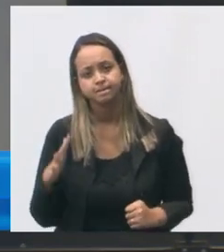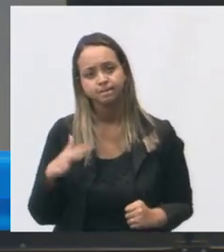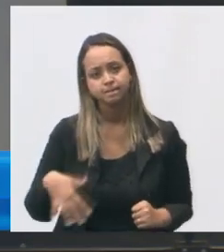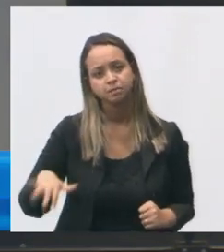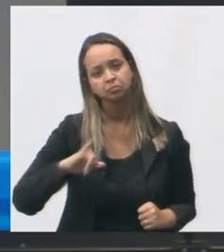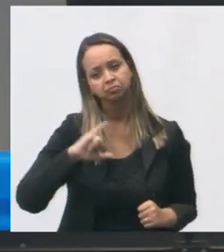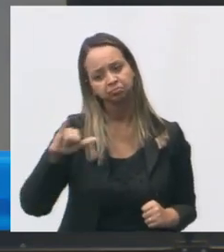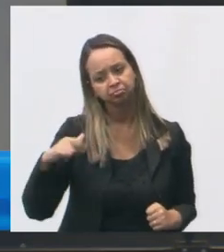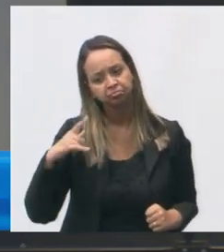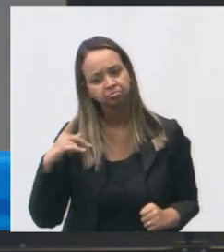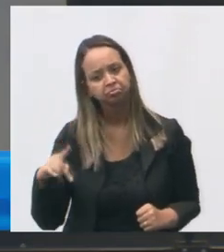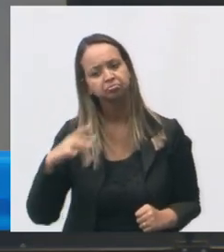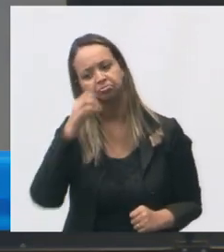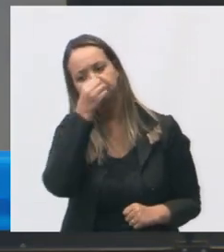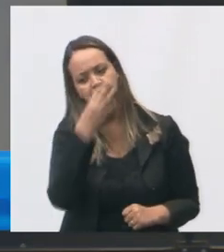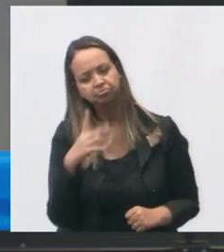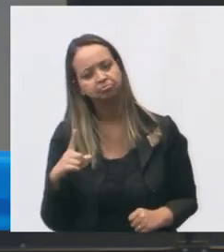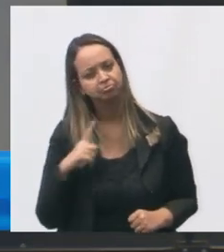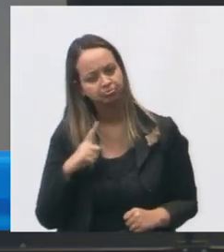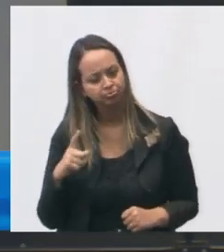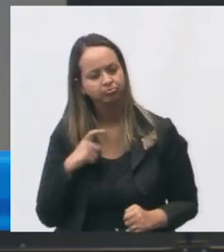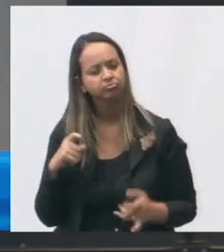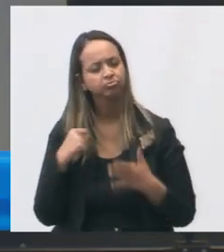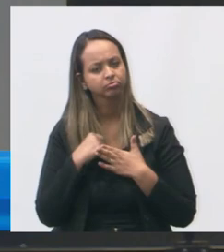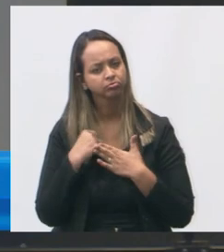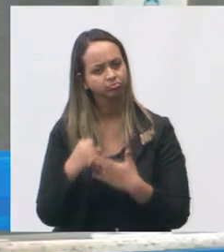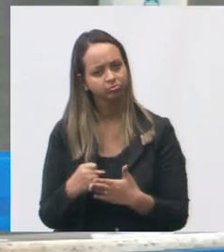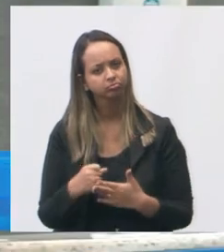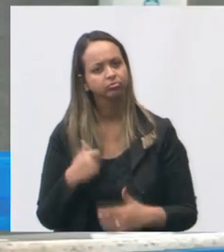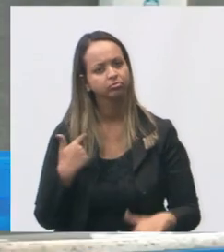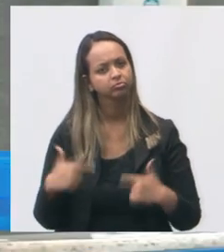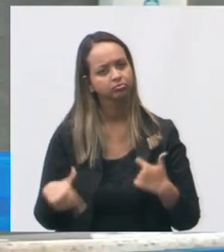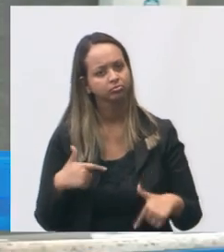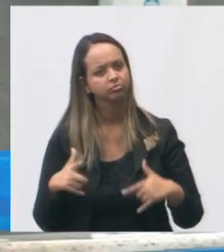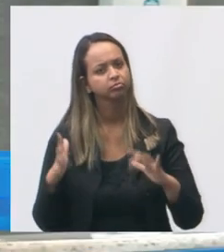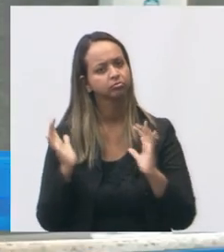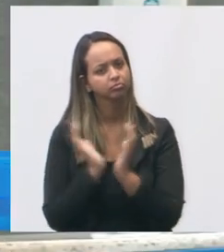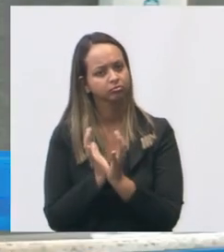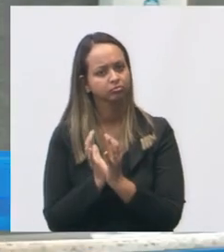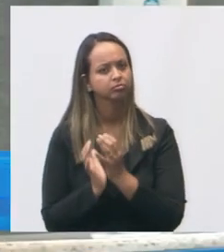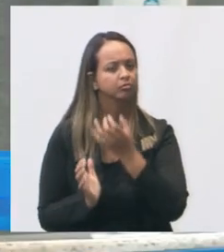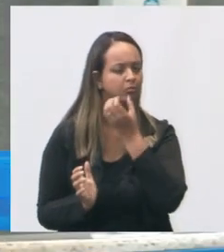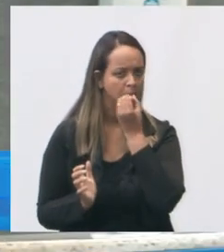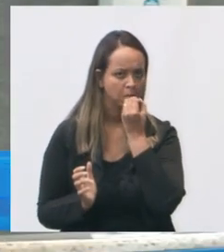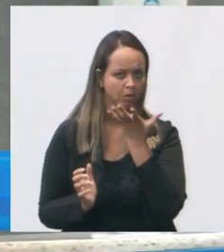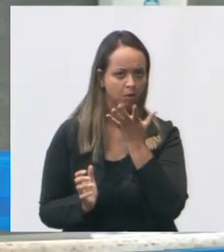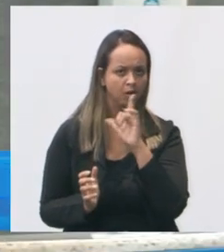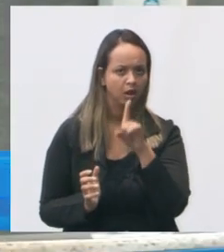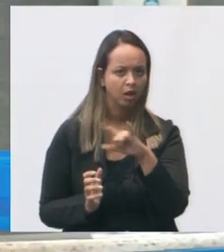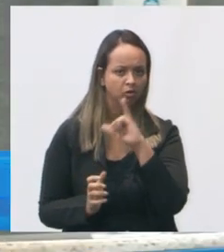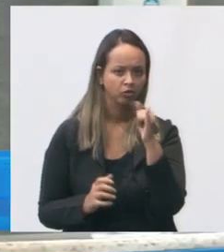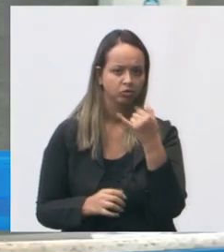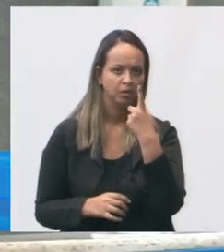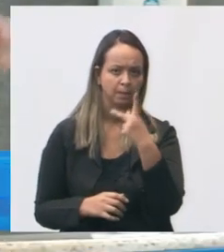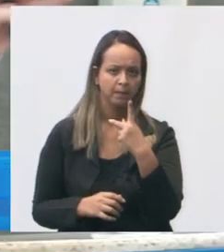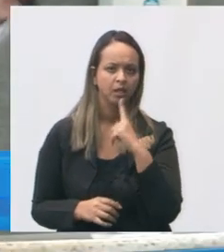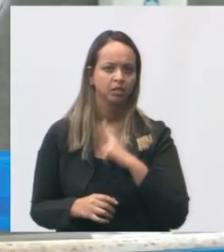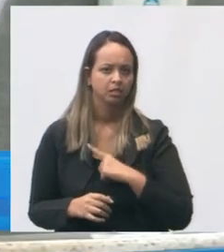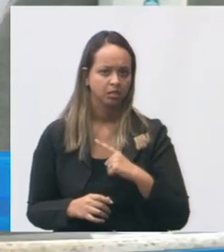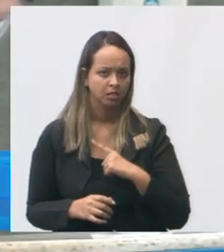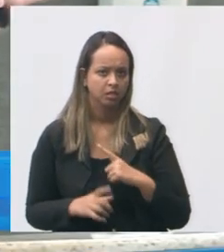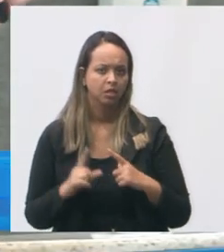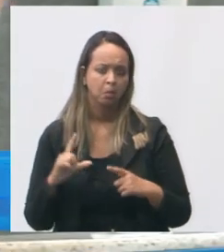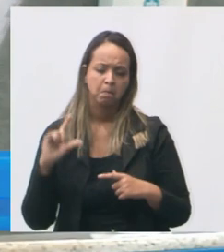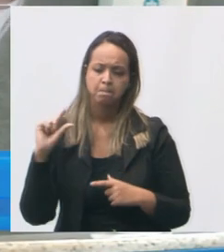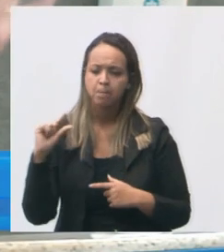de saúde muito boa com atendimento muito bom uma equipe bem eficiente na unidade de saúde de Jardim da Penha são